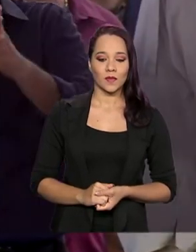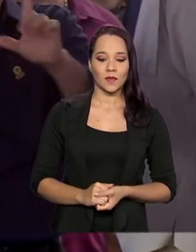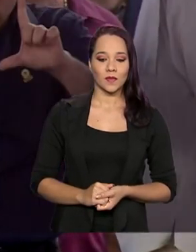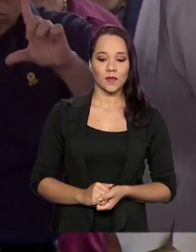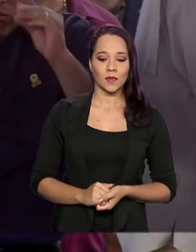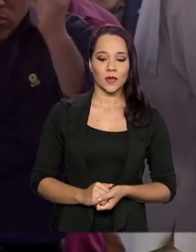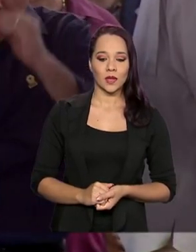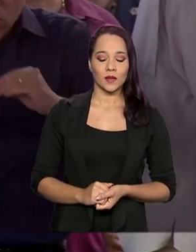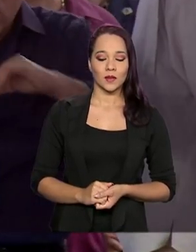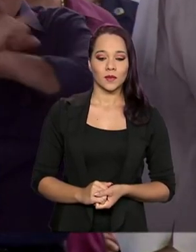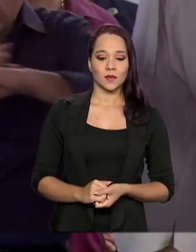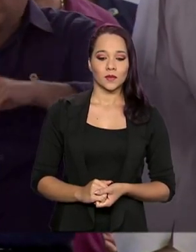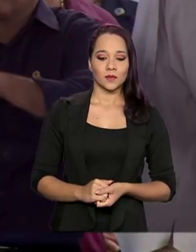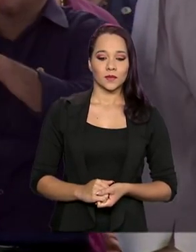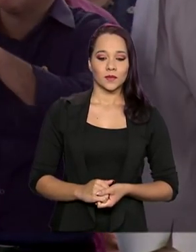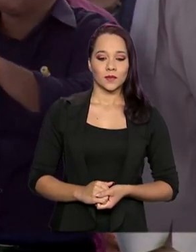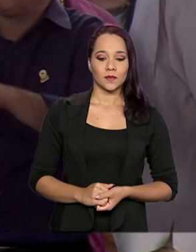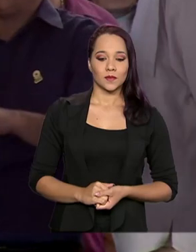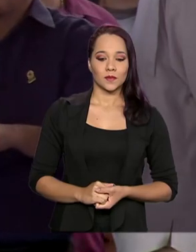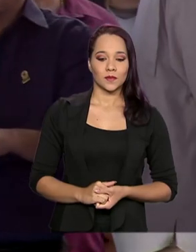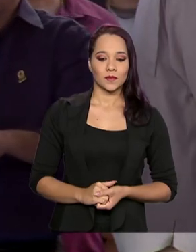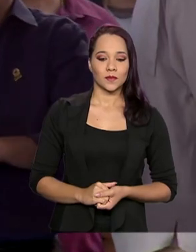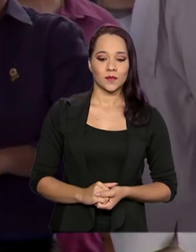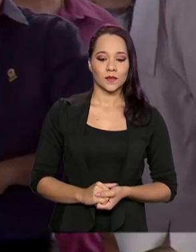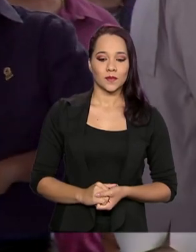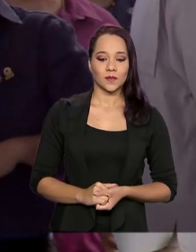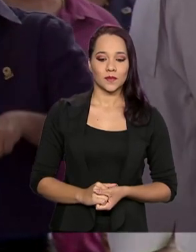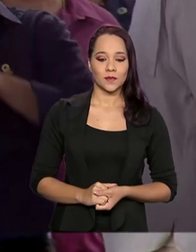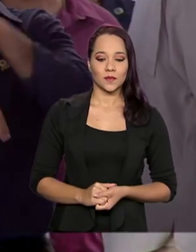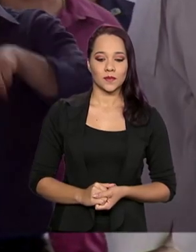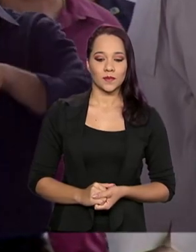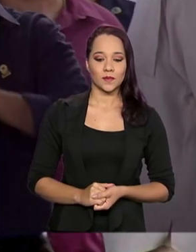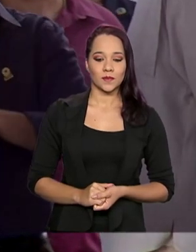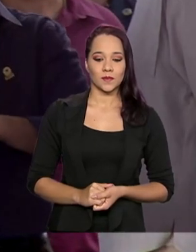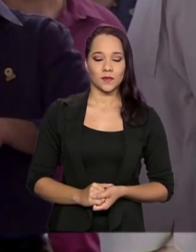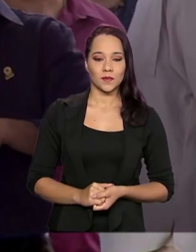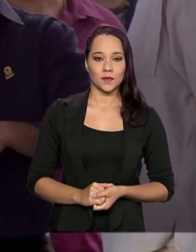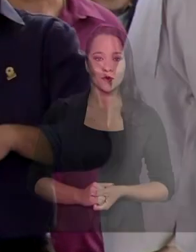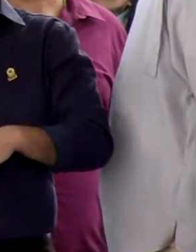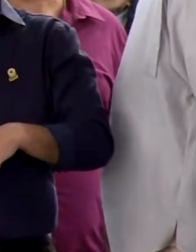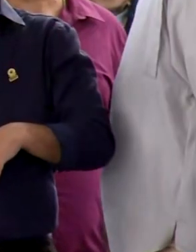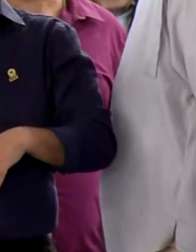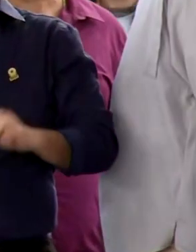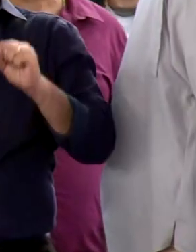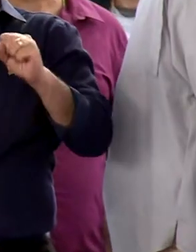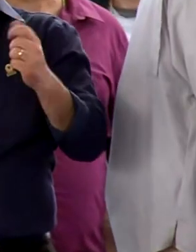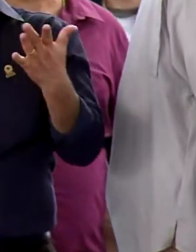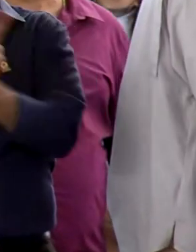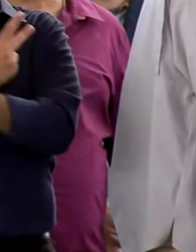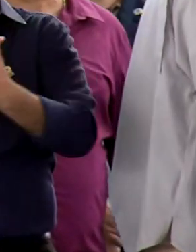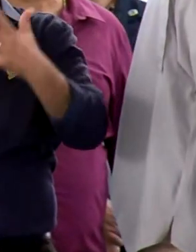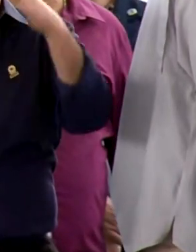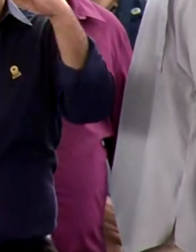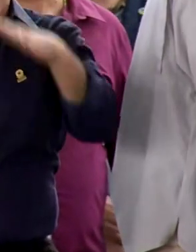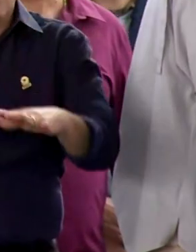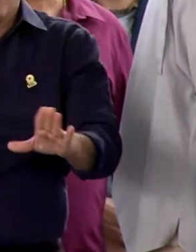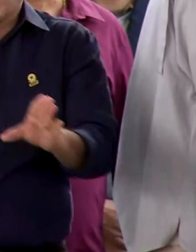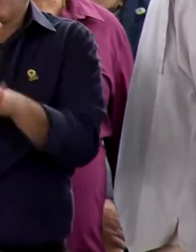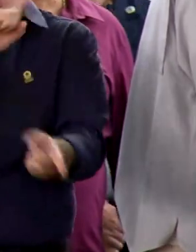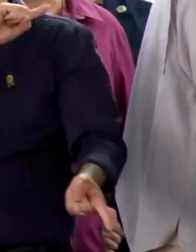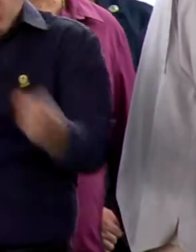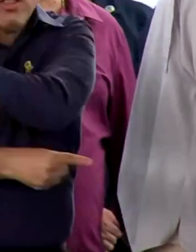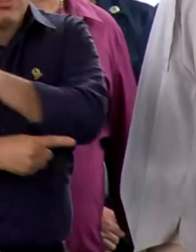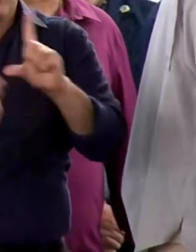Em julho, nós conseguimos mais 100 mil empregos. Quando estávamos perdendo tudo com a pandemia, a economia